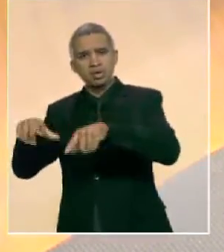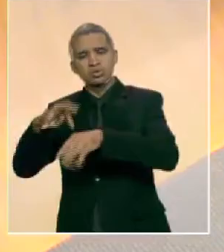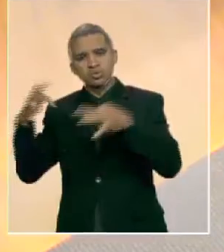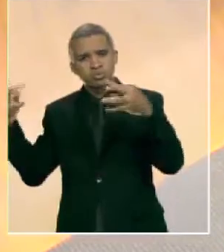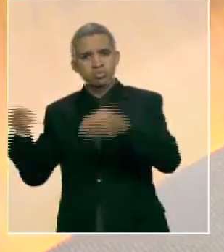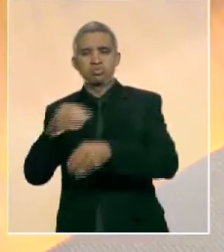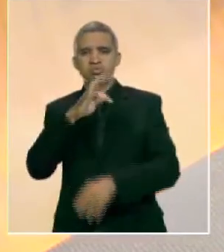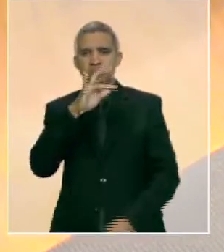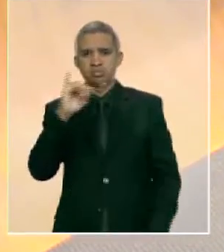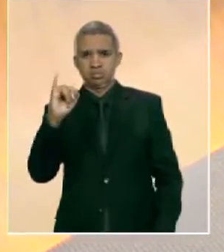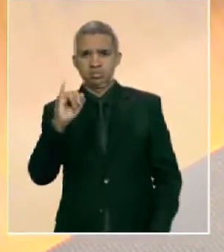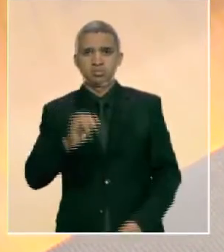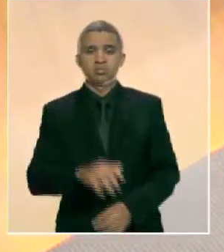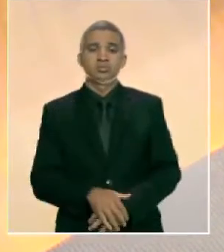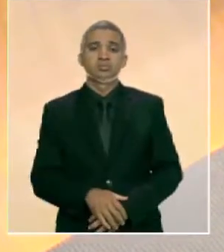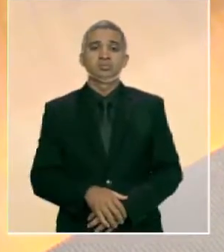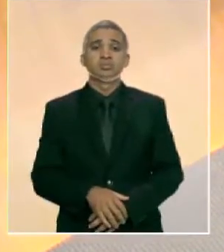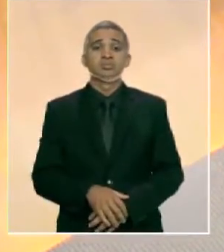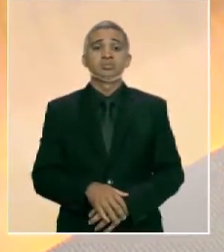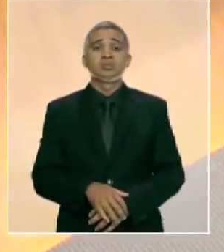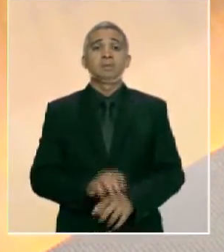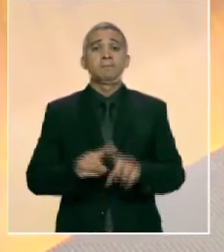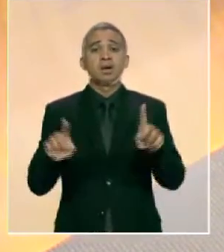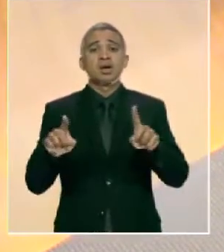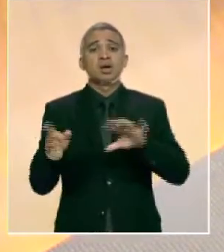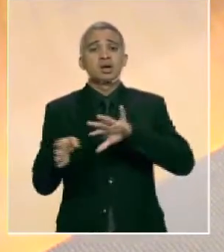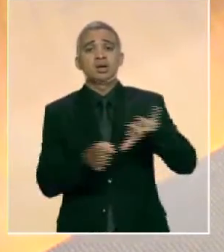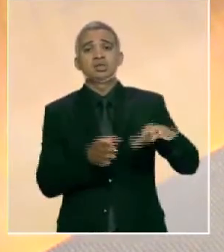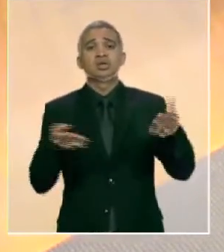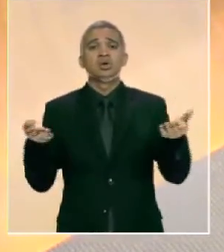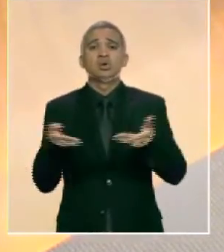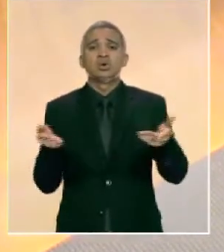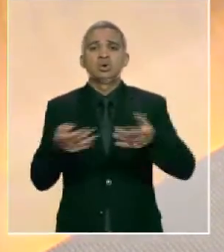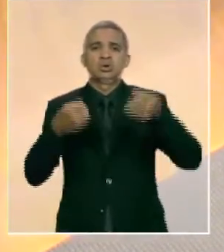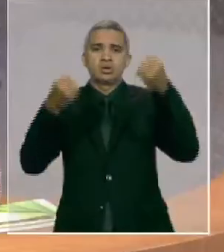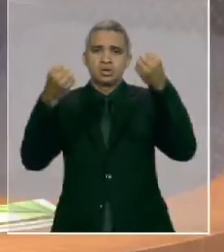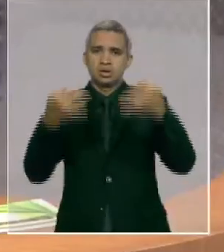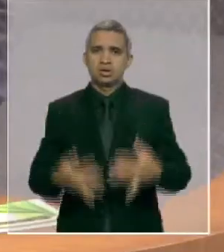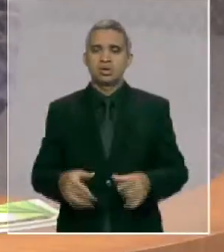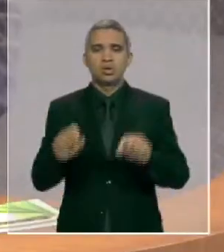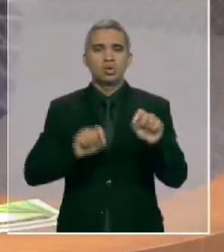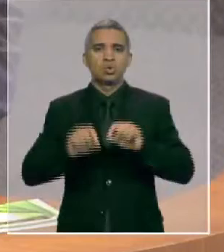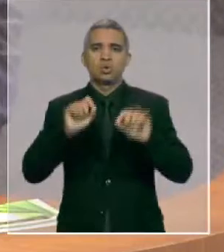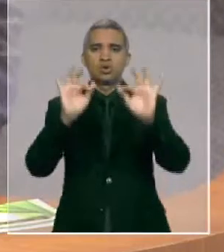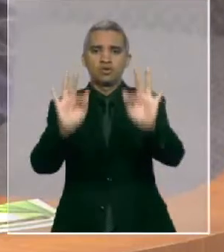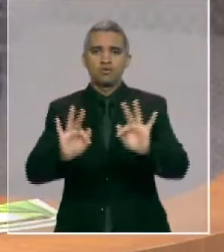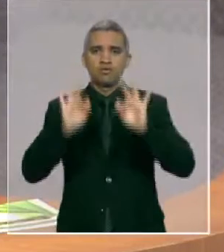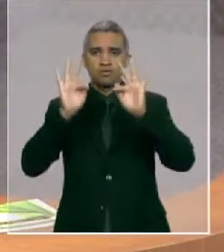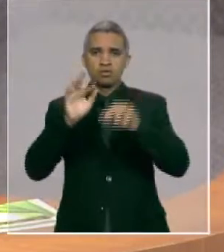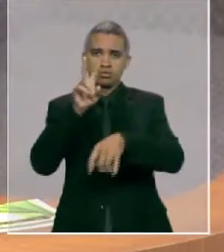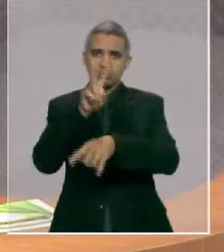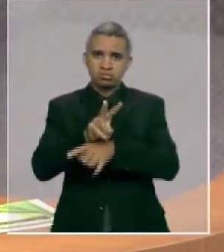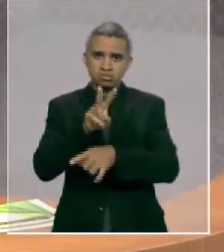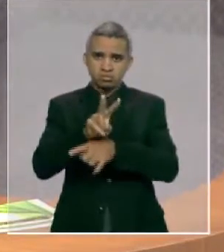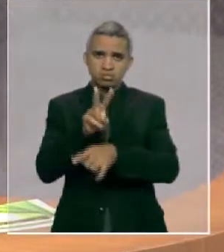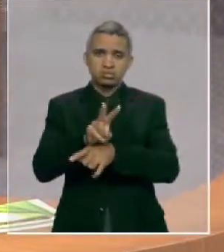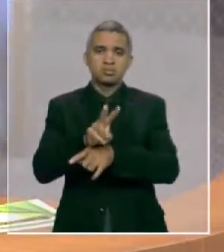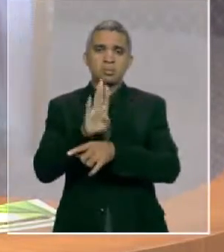aqui hoje, senhor, é para falar do Fórum em Defesa da Baixada Maranhense. E eu li um artigo aqui do professor